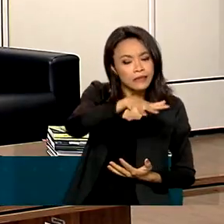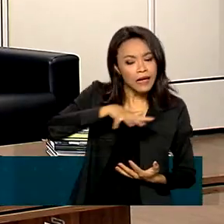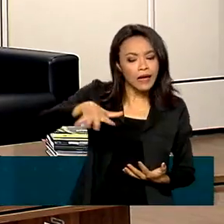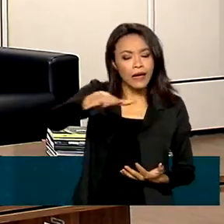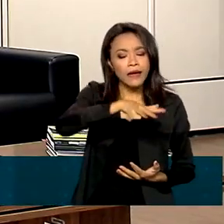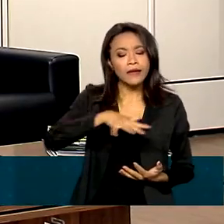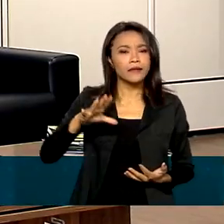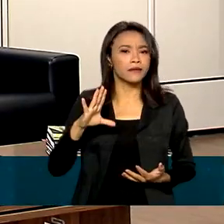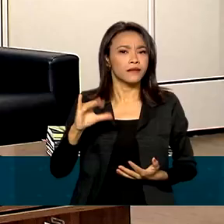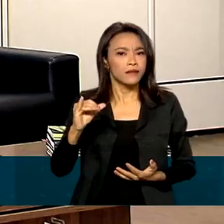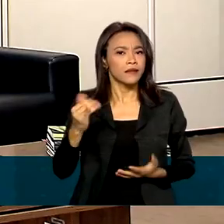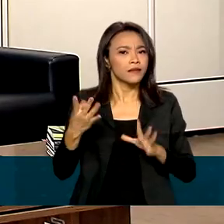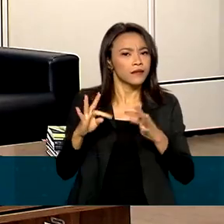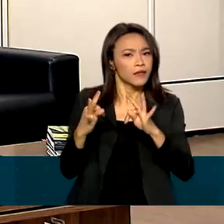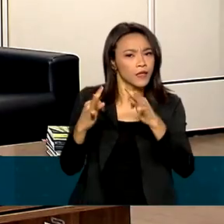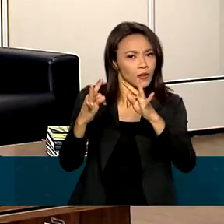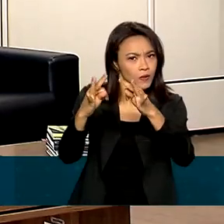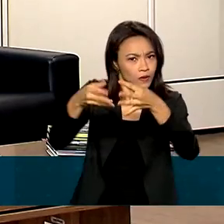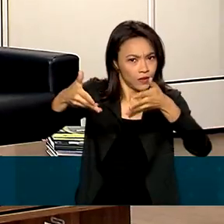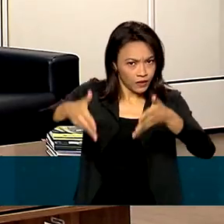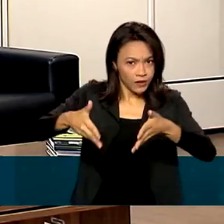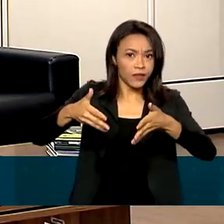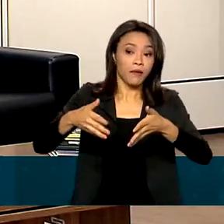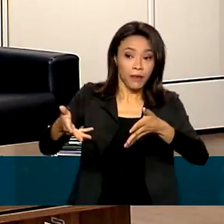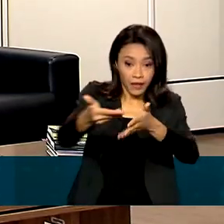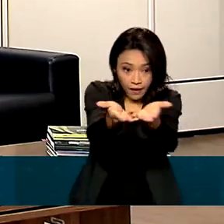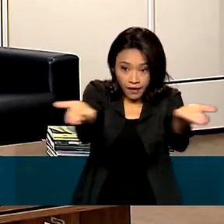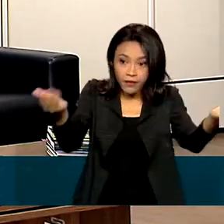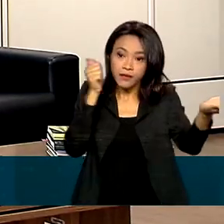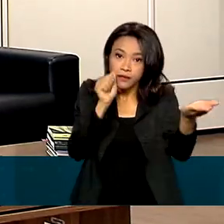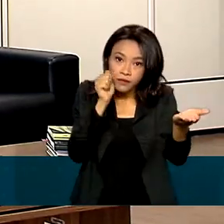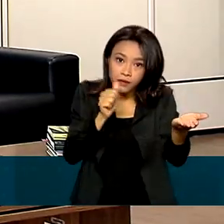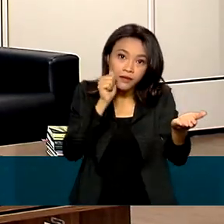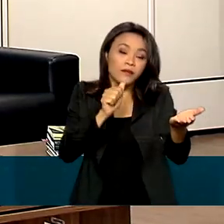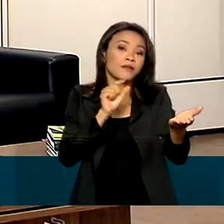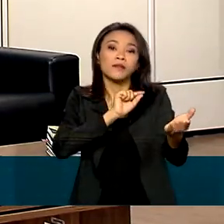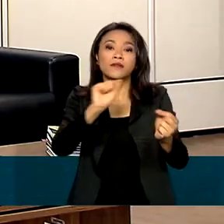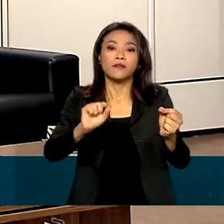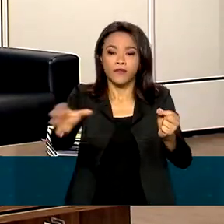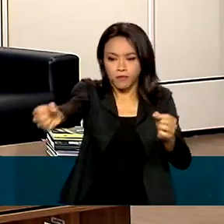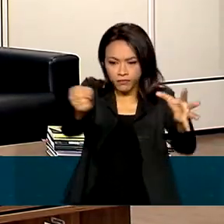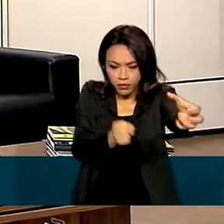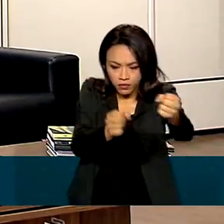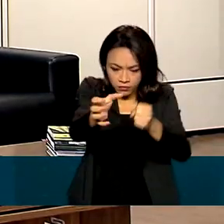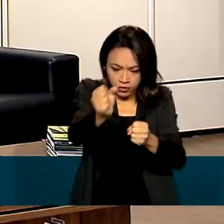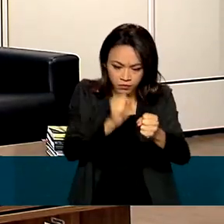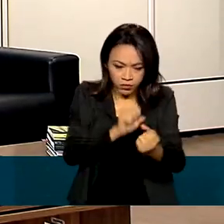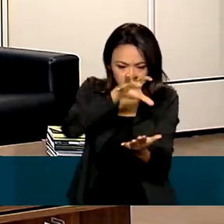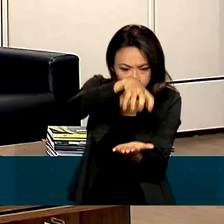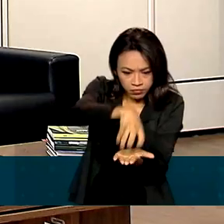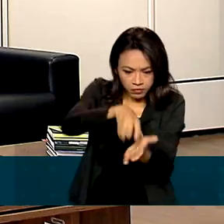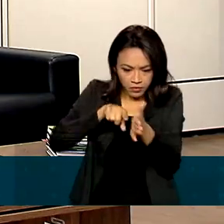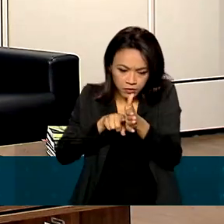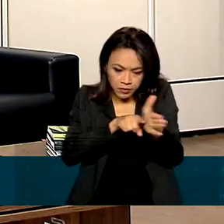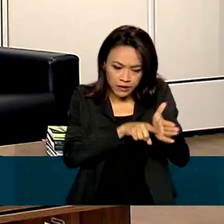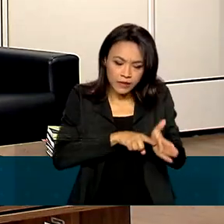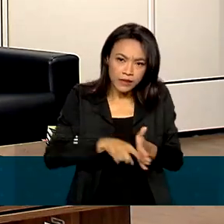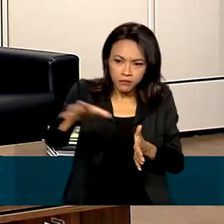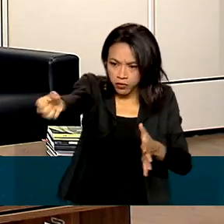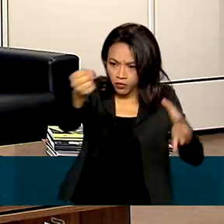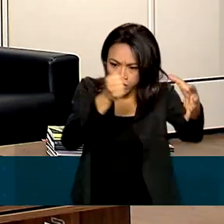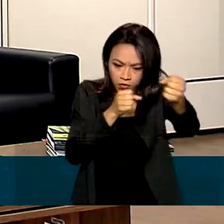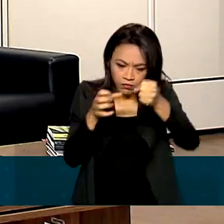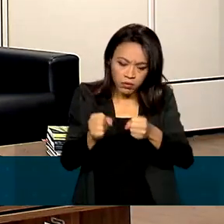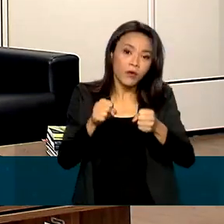Engenharia e Matemática, introduzindo elas em centros de pesquisa, em universidades, para que elas